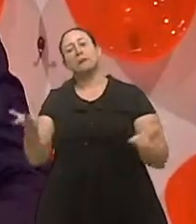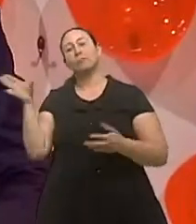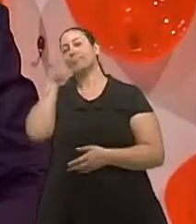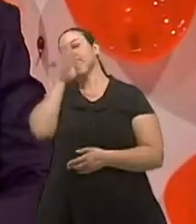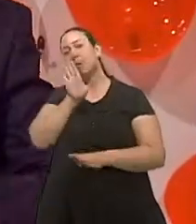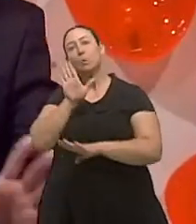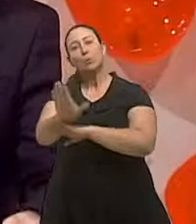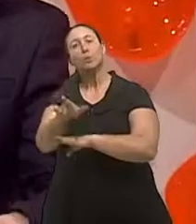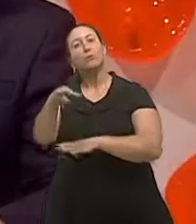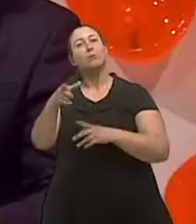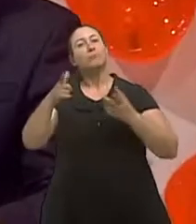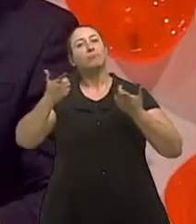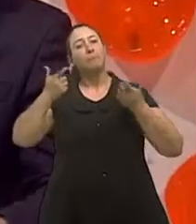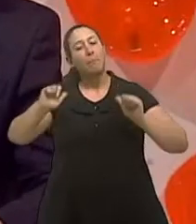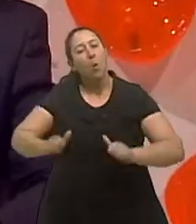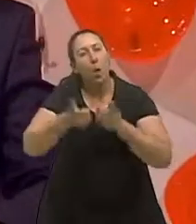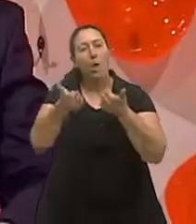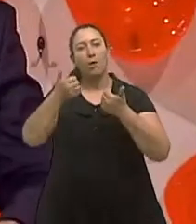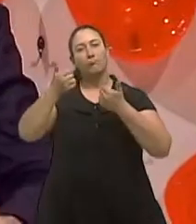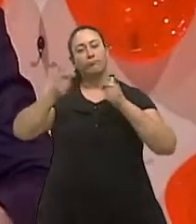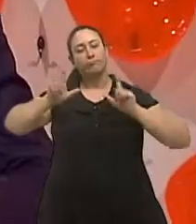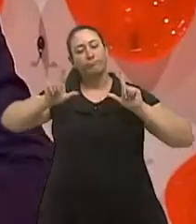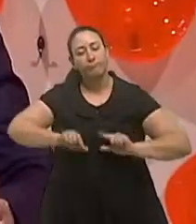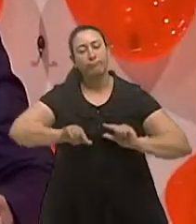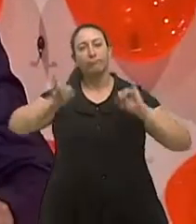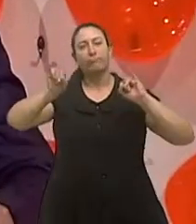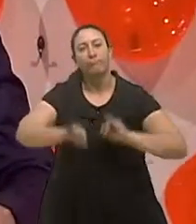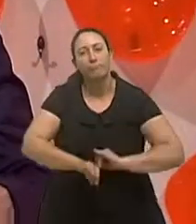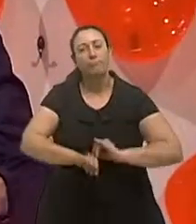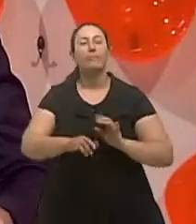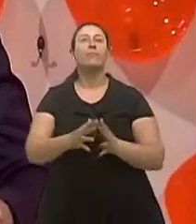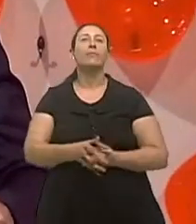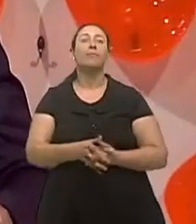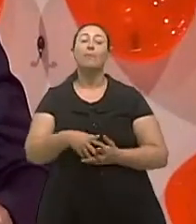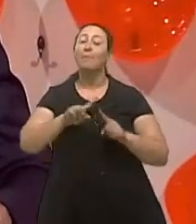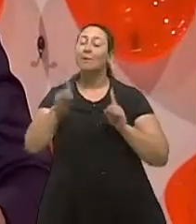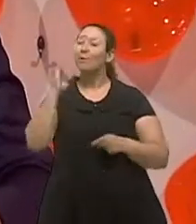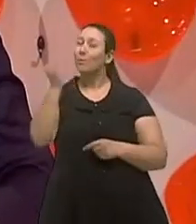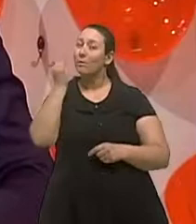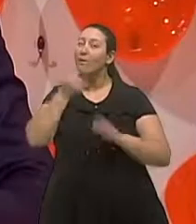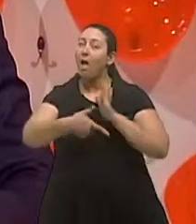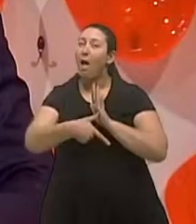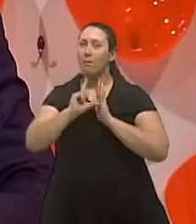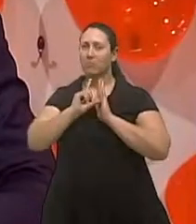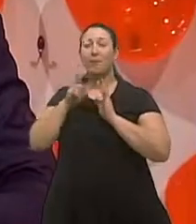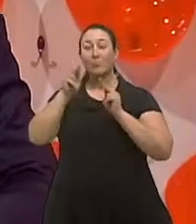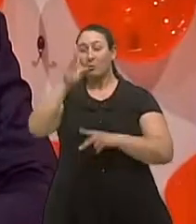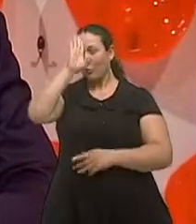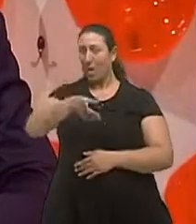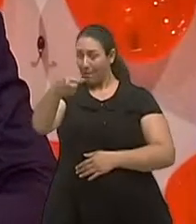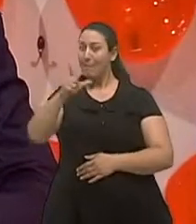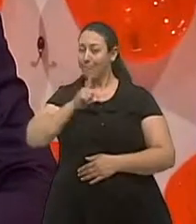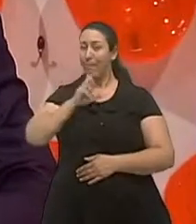orientar alguma coisa do ponto de vista nutricional mas esse diagnóstico é muito importante para dizer para a pessoa olha, a senhora